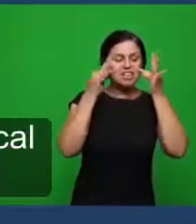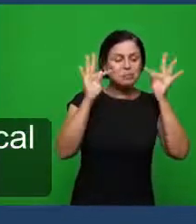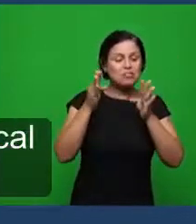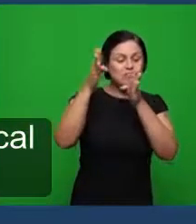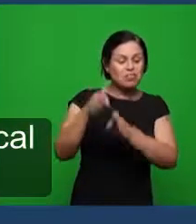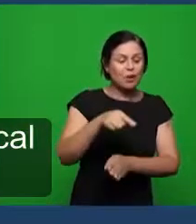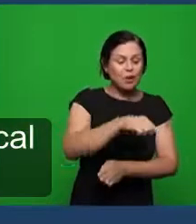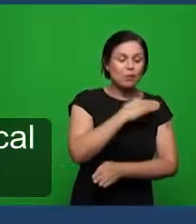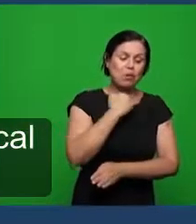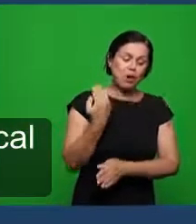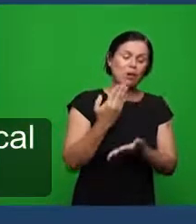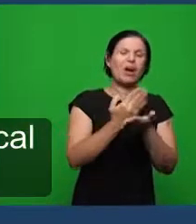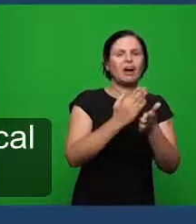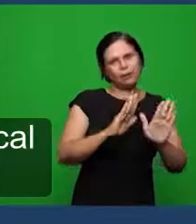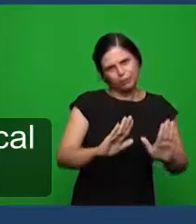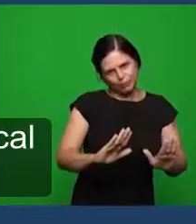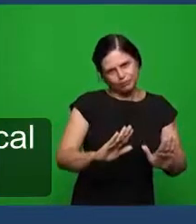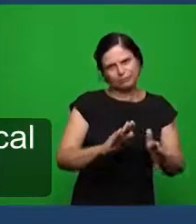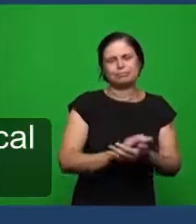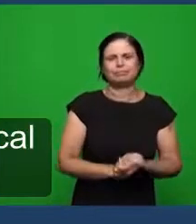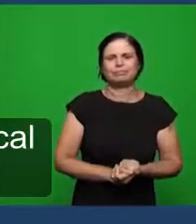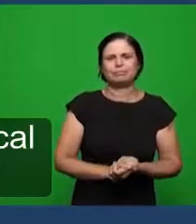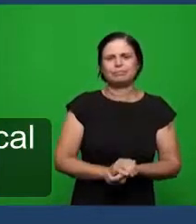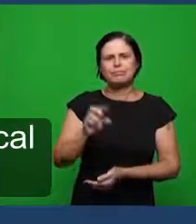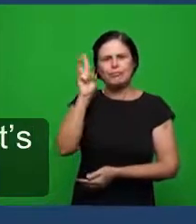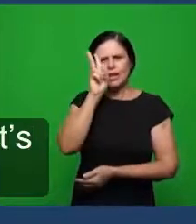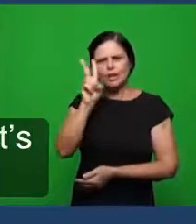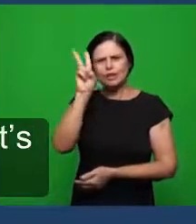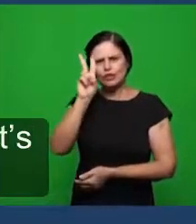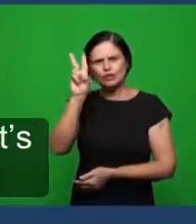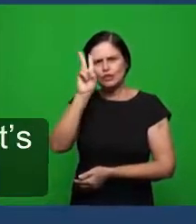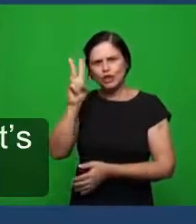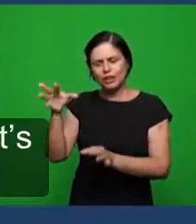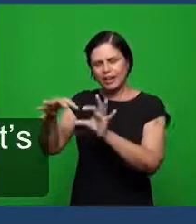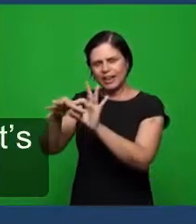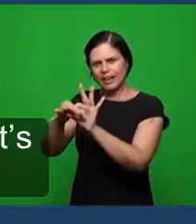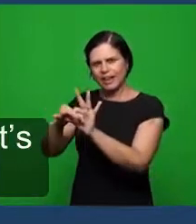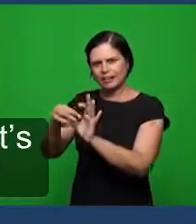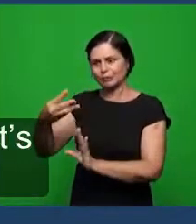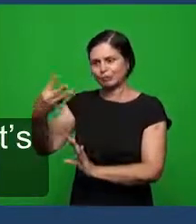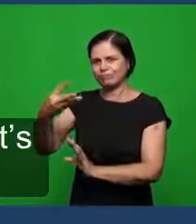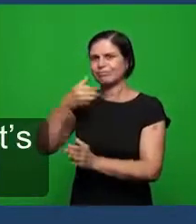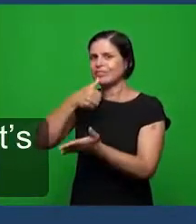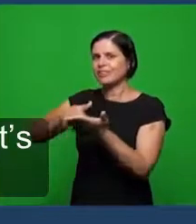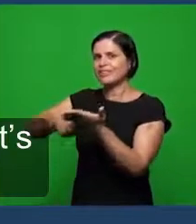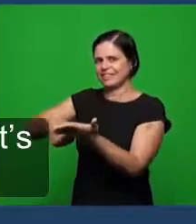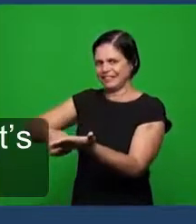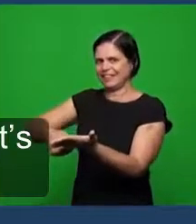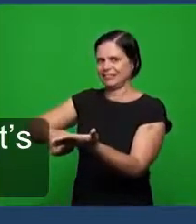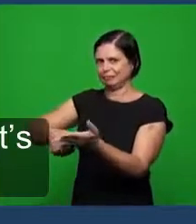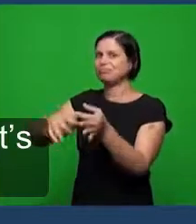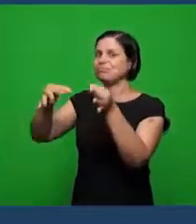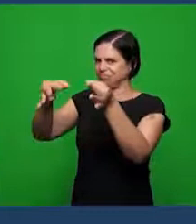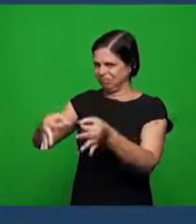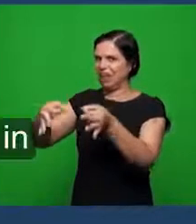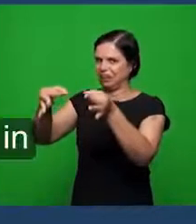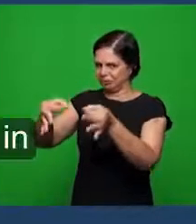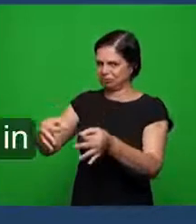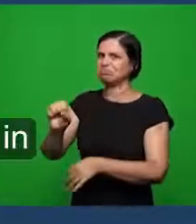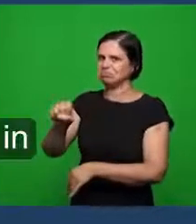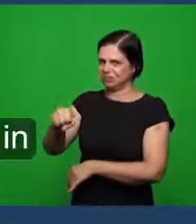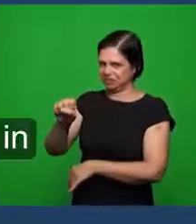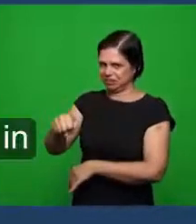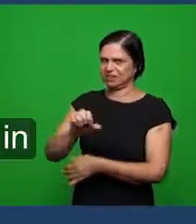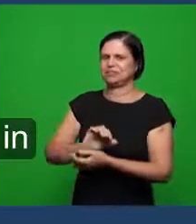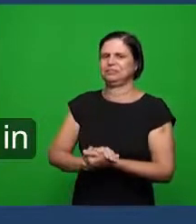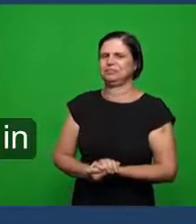foi o profético e o histórico o histórico que está na terceira carta a resposta é afirmativa está ali a